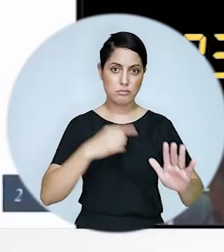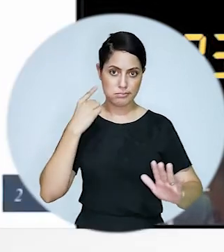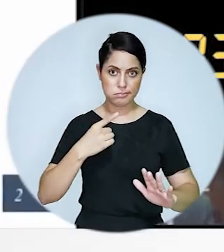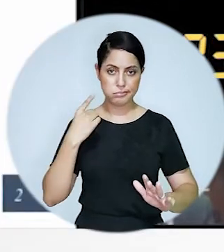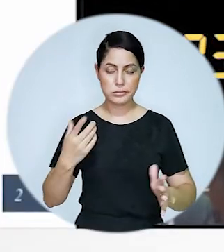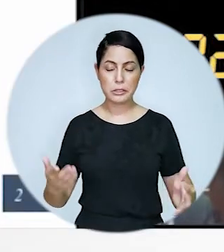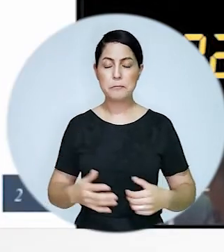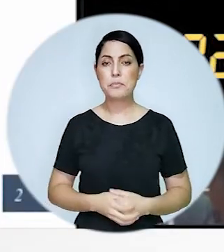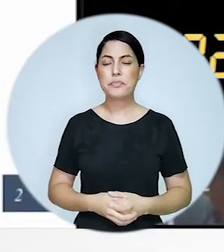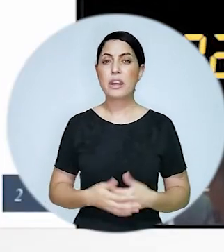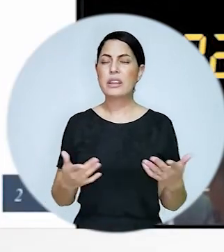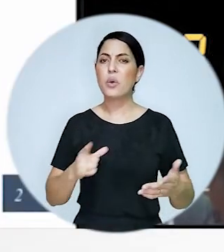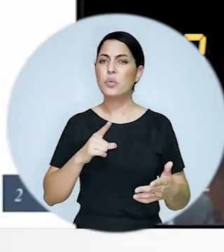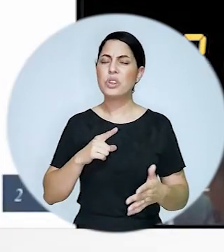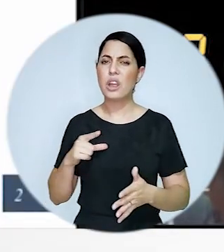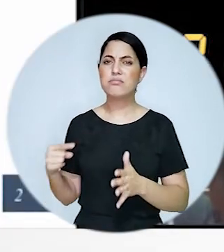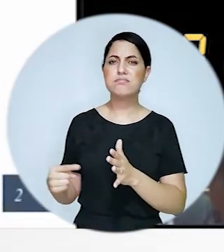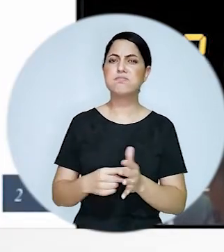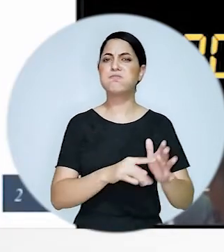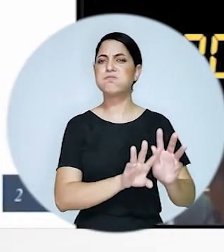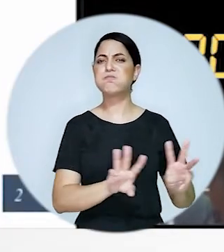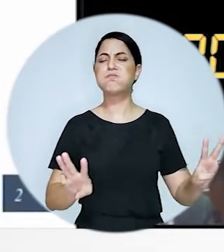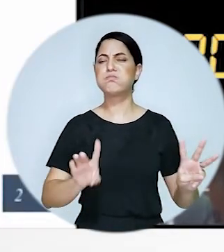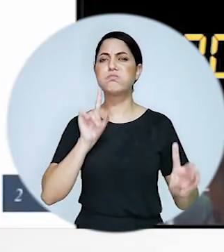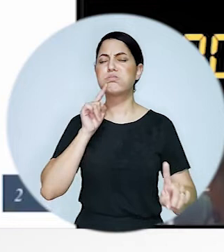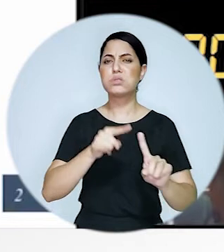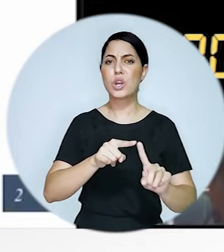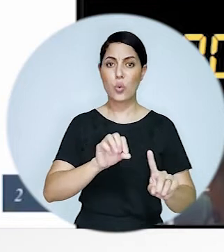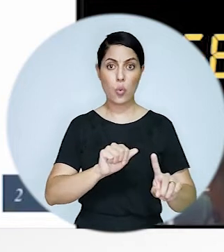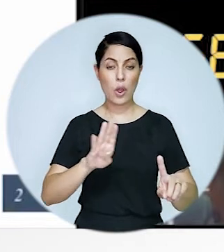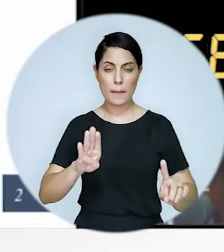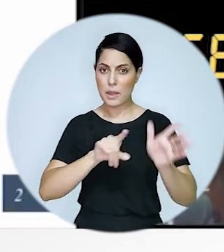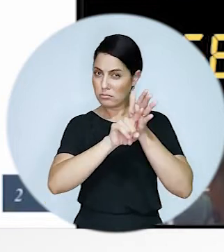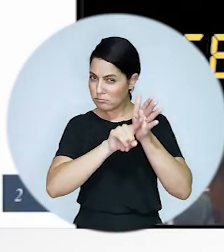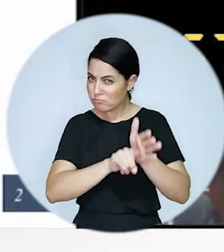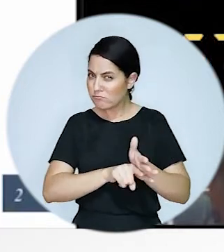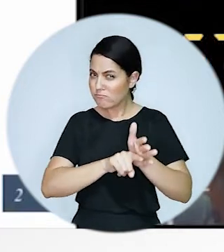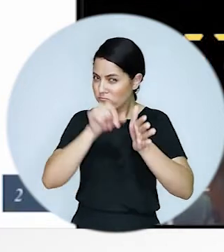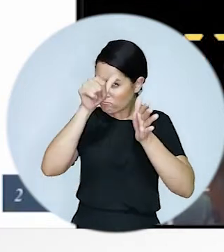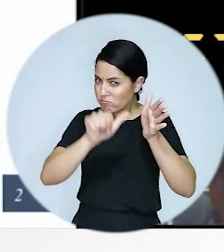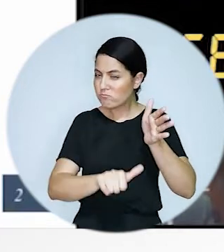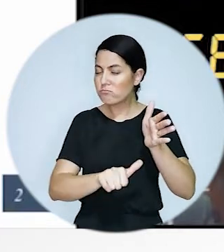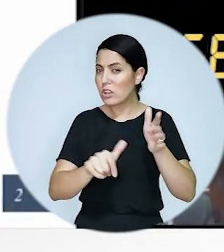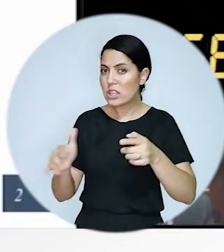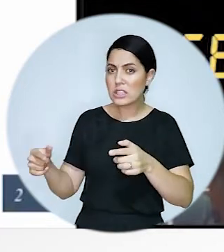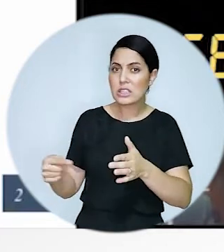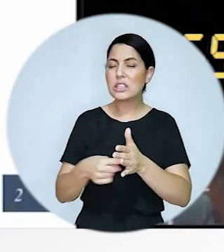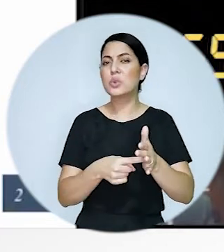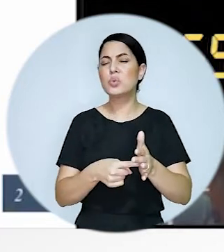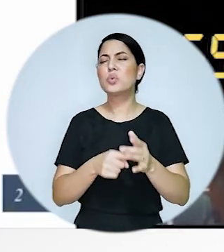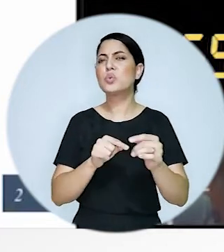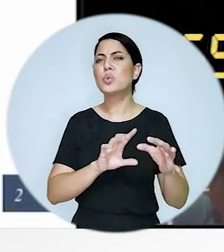cerimonial por favor nós criamos um canal de denúncia no setor de fiscalização da OAB que foi esse setor criado junto com a